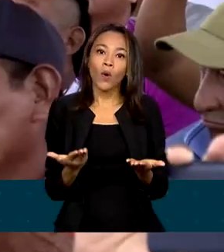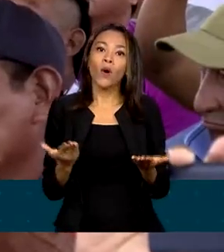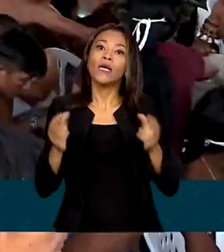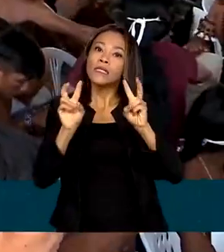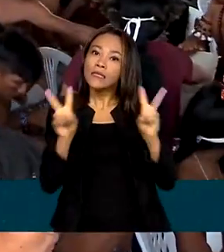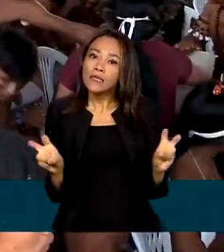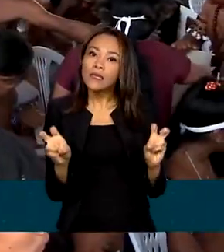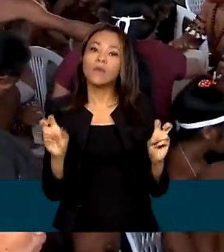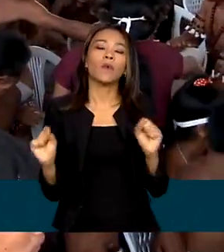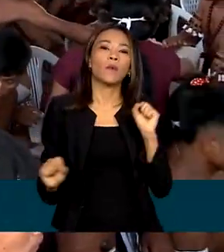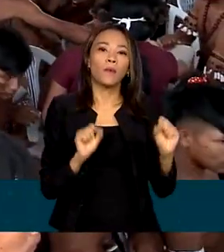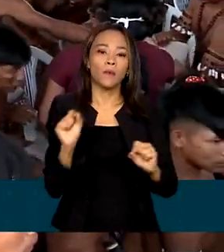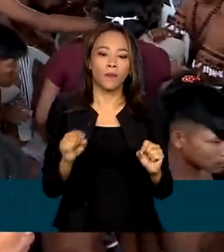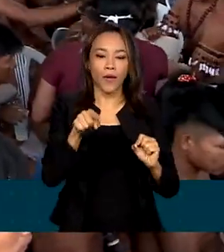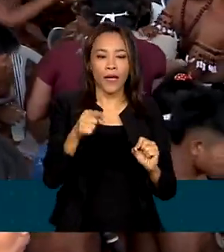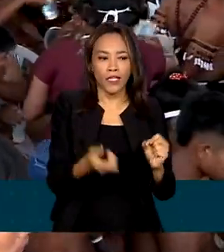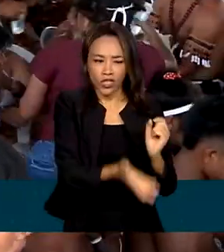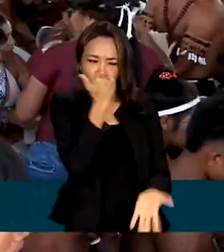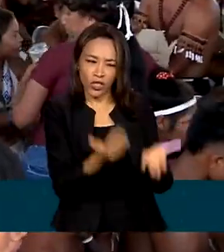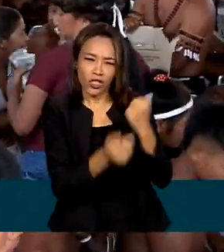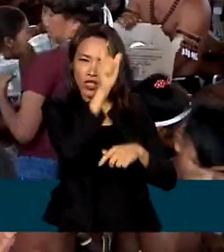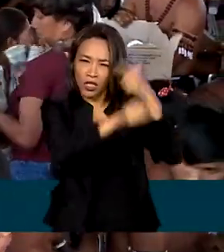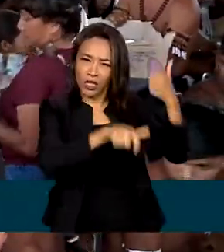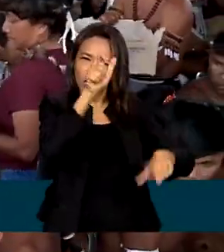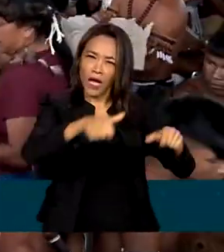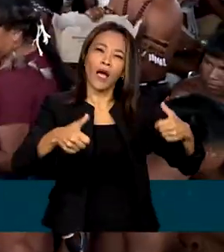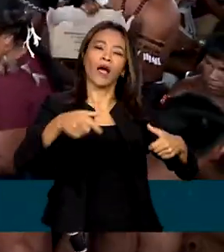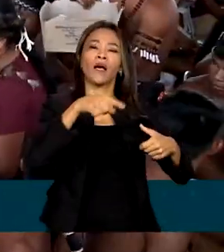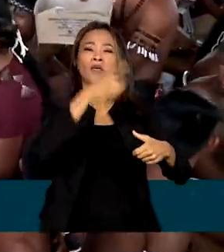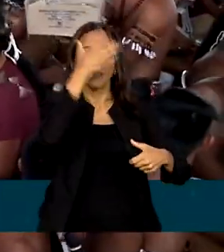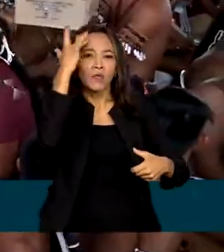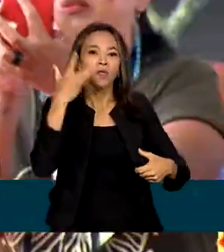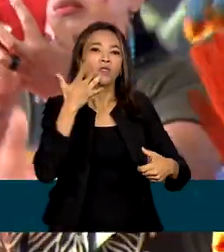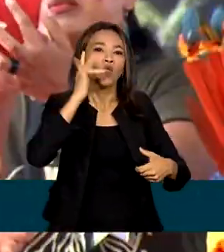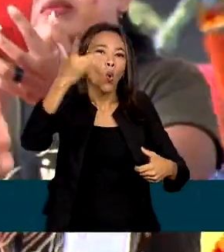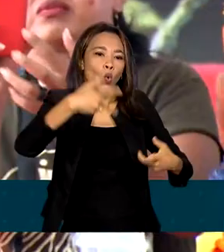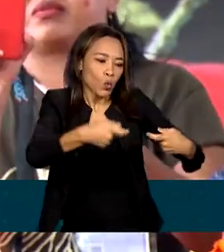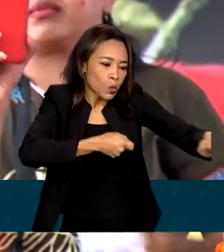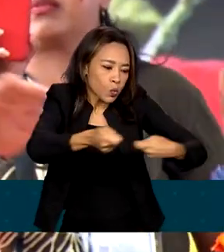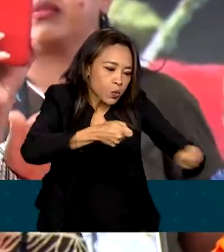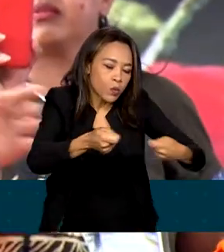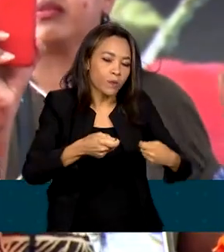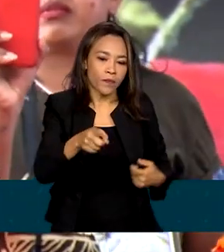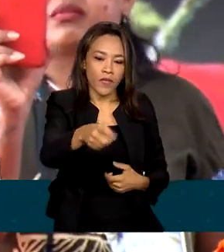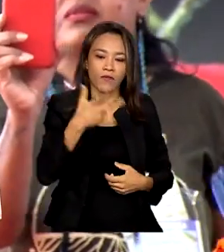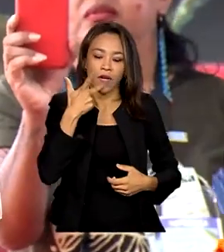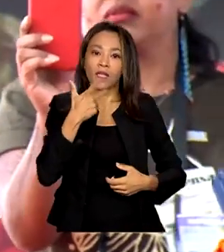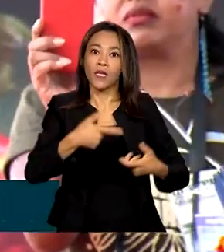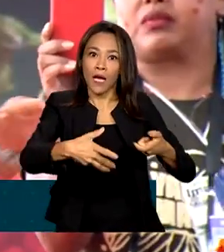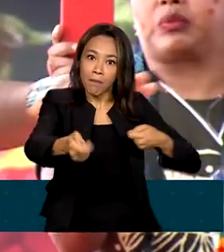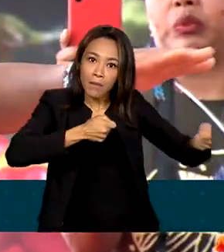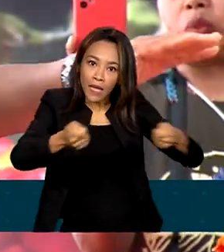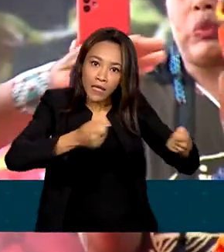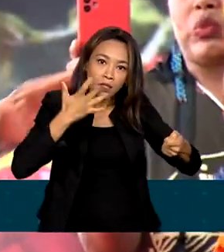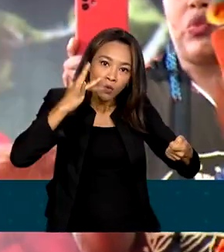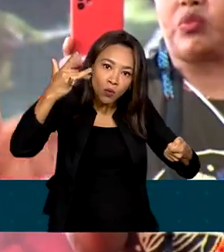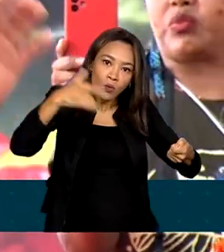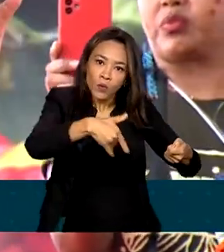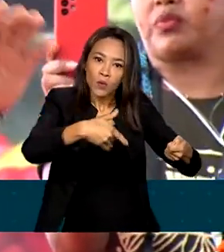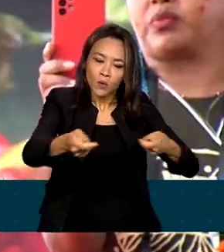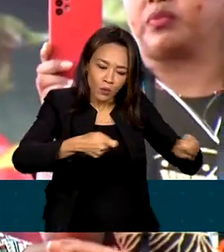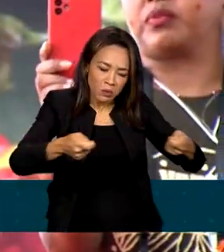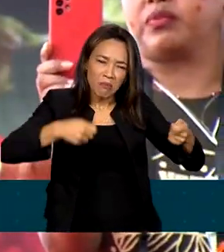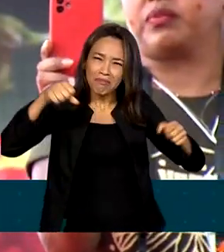na reunião foi a retirada de garimpeiros das terras tradicionais. A mineração mata nós, mata o povo